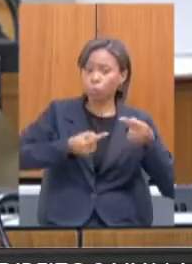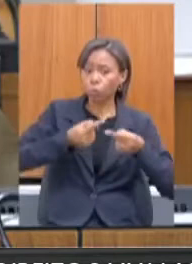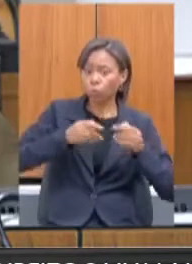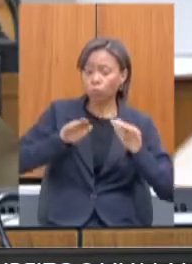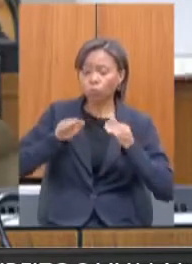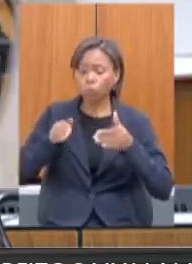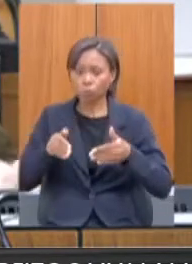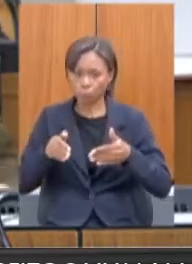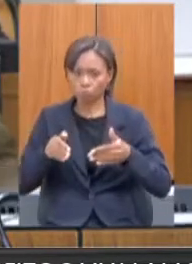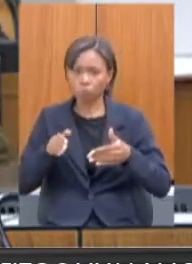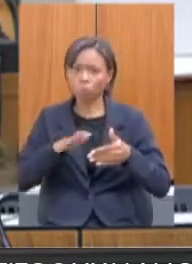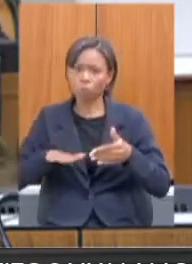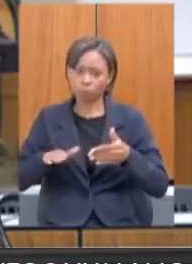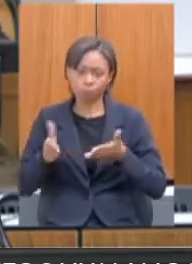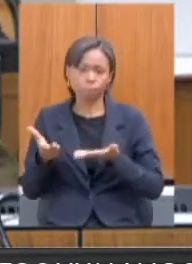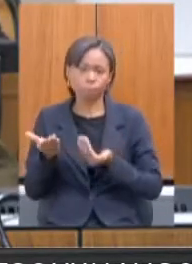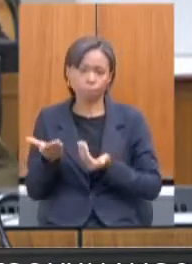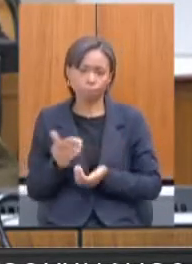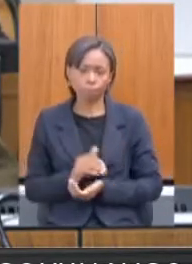Oi.